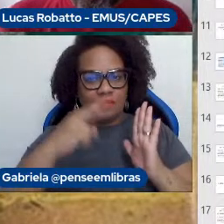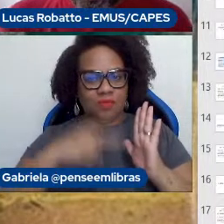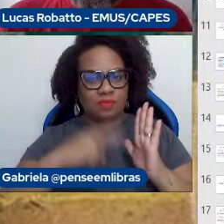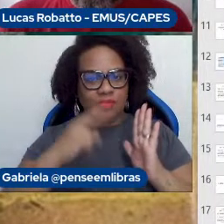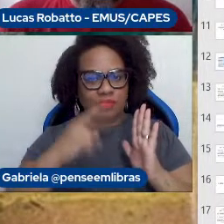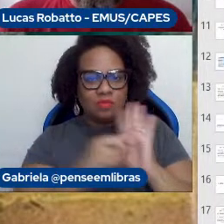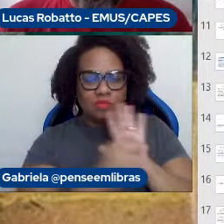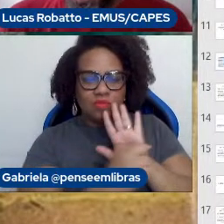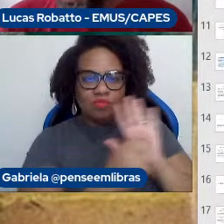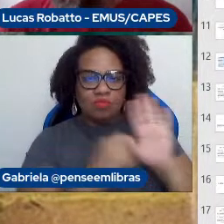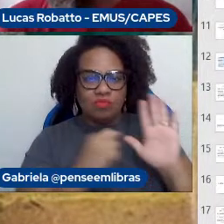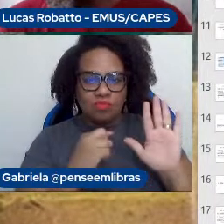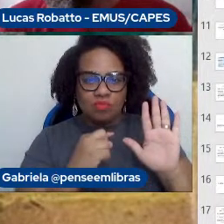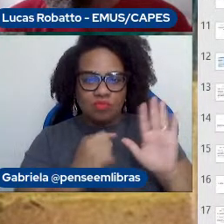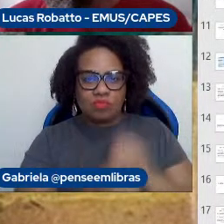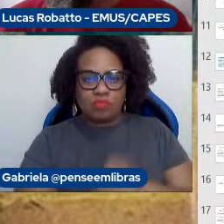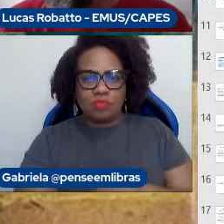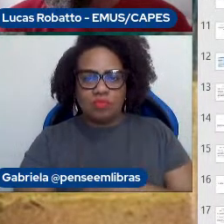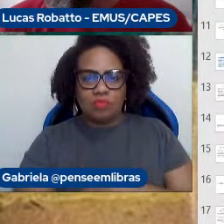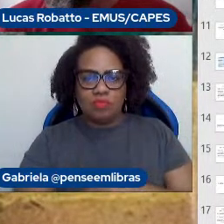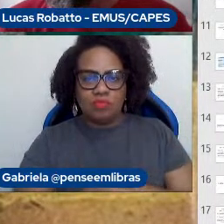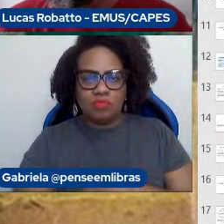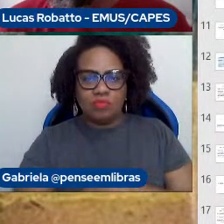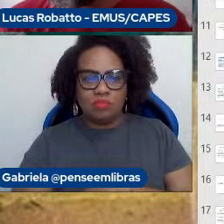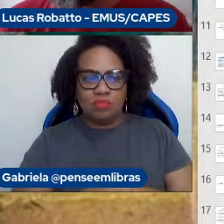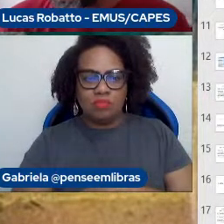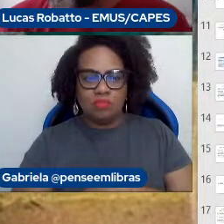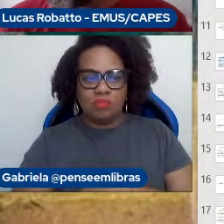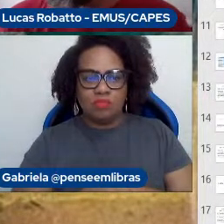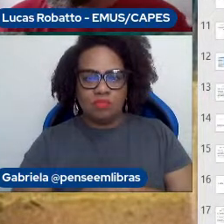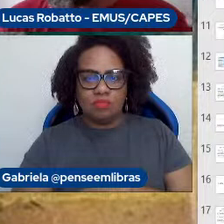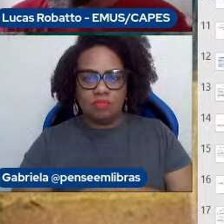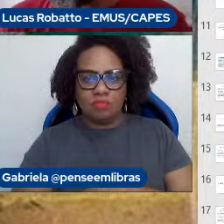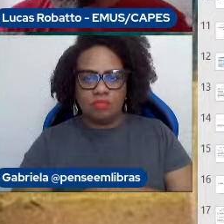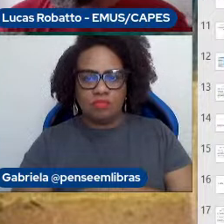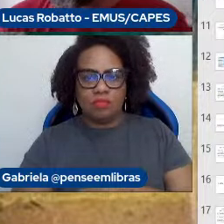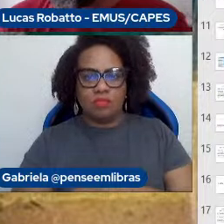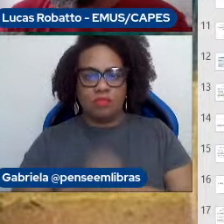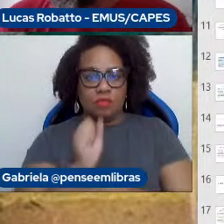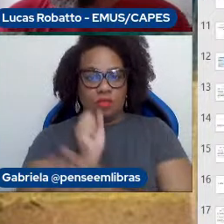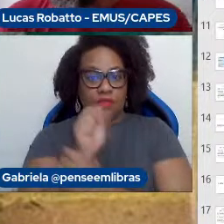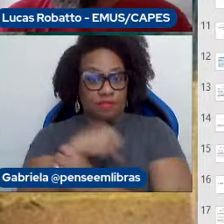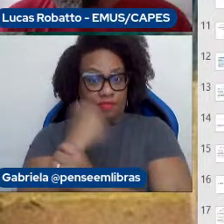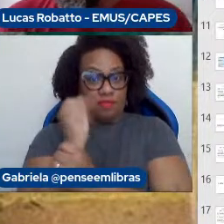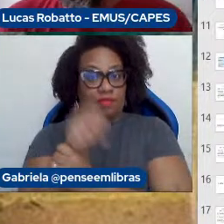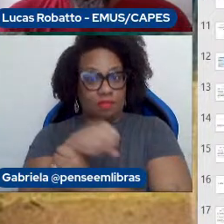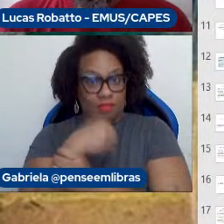alguns requisitos que foram elencados por um fisioterapeuta sobre o atleta,